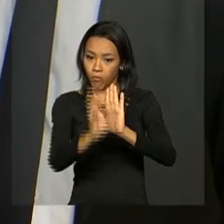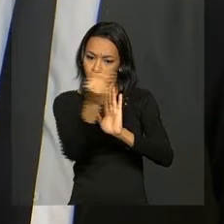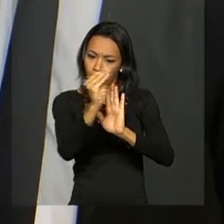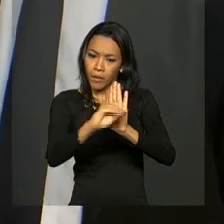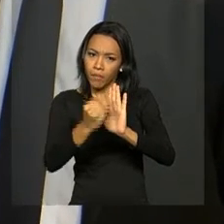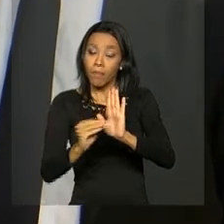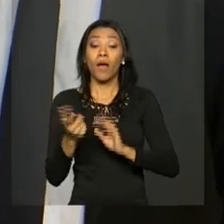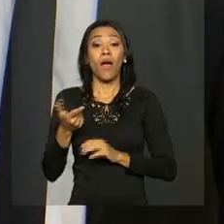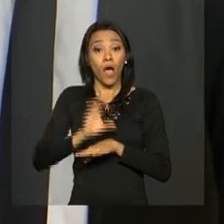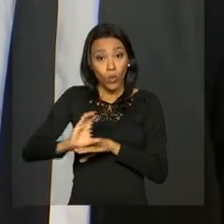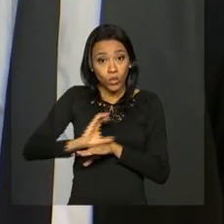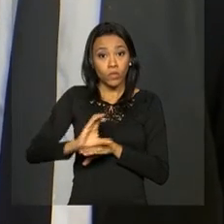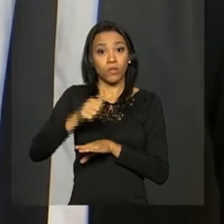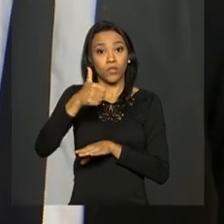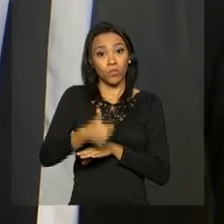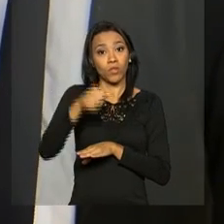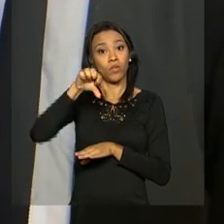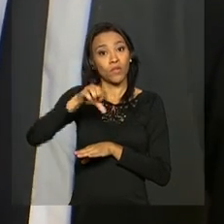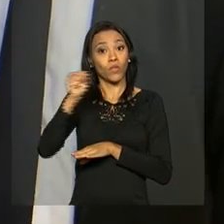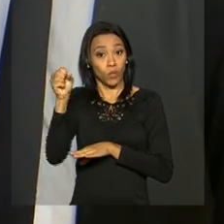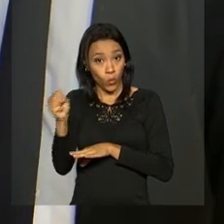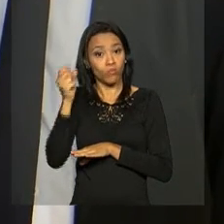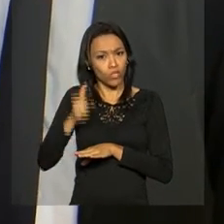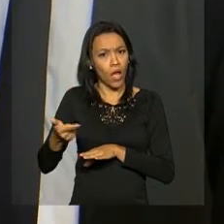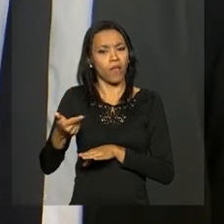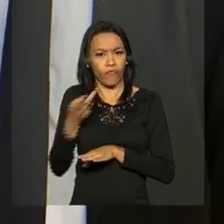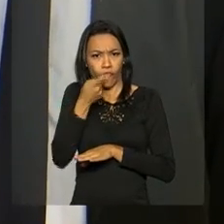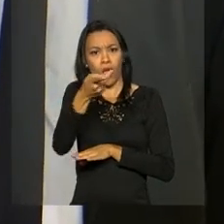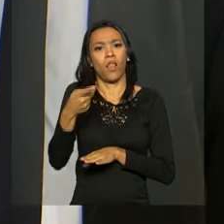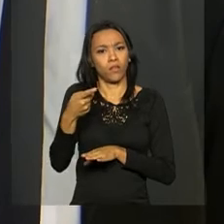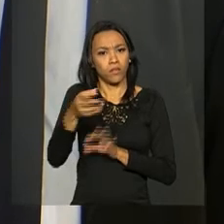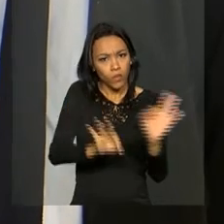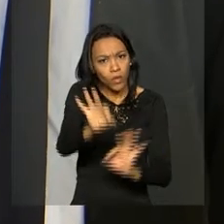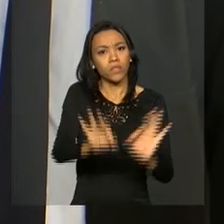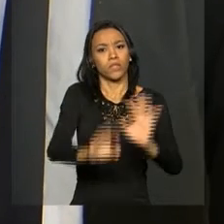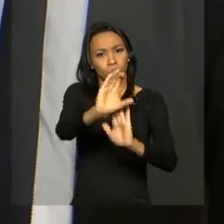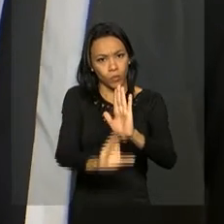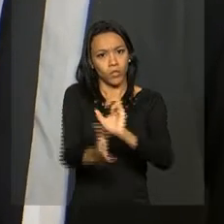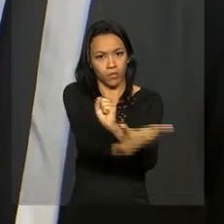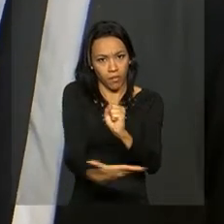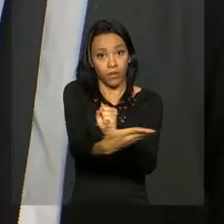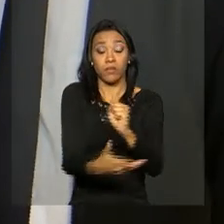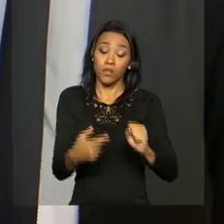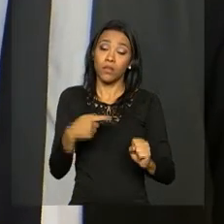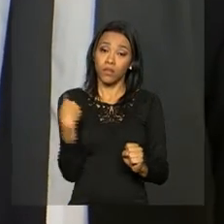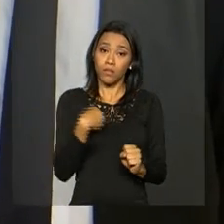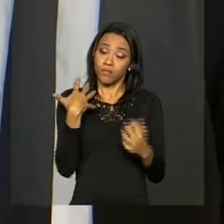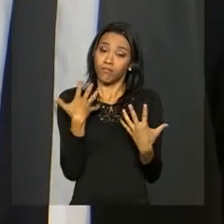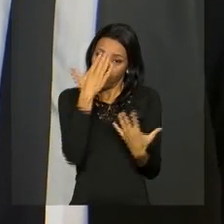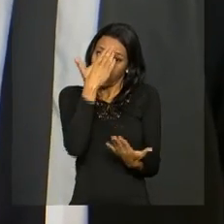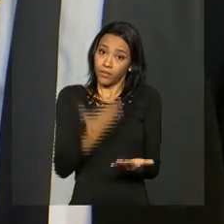88 já previa a construção de uma referência curricular nacional. E nós estamos hoje maduros, creio, para